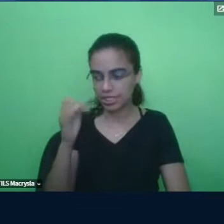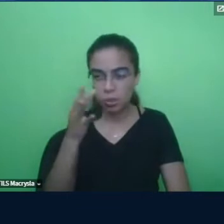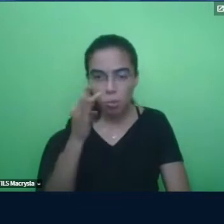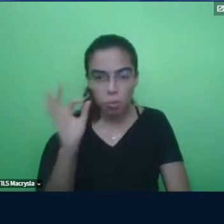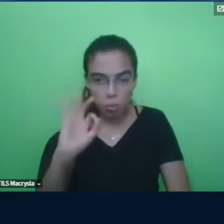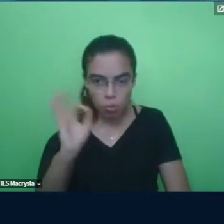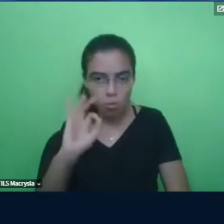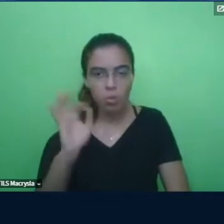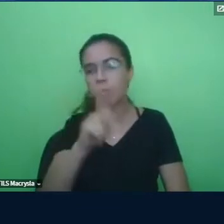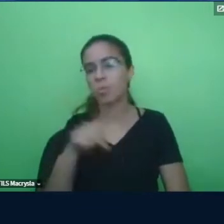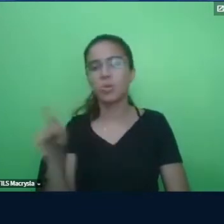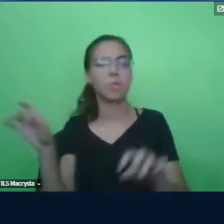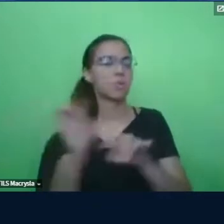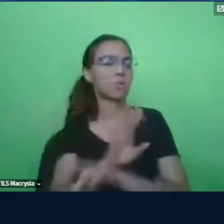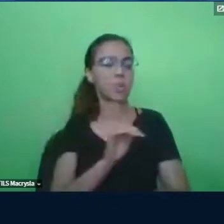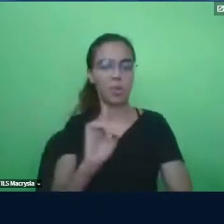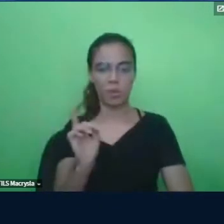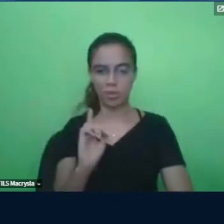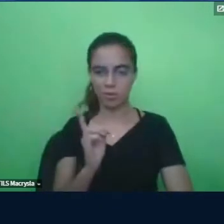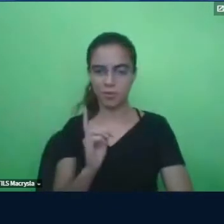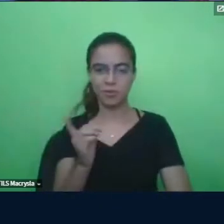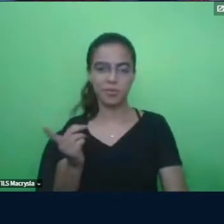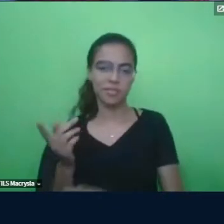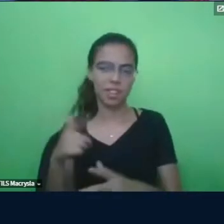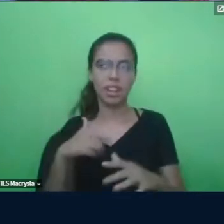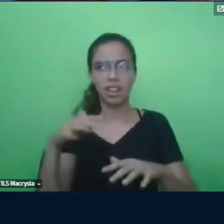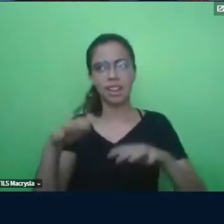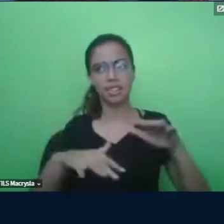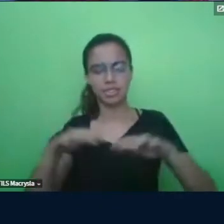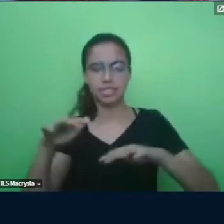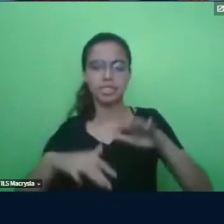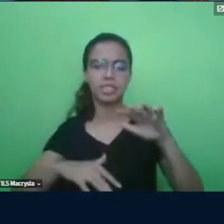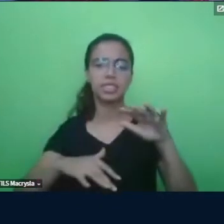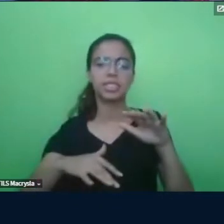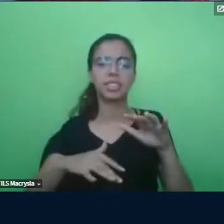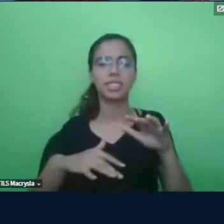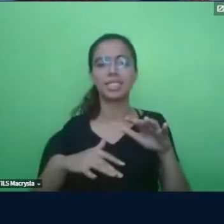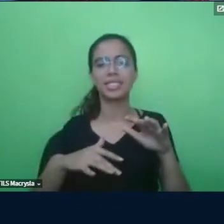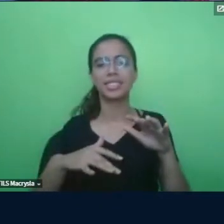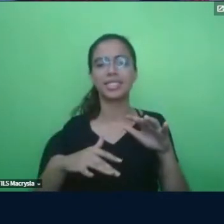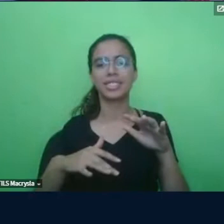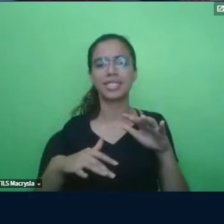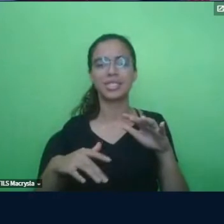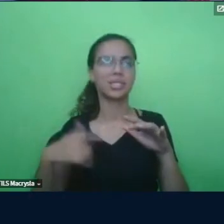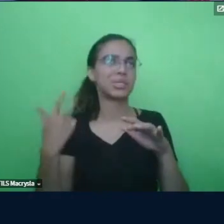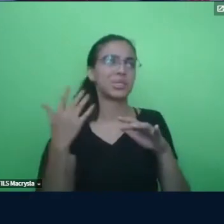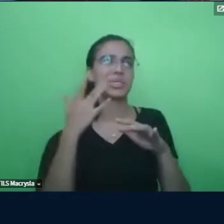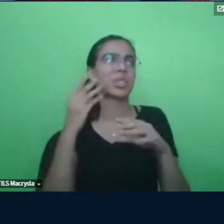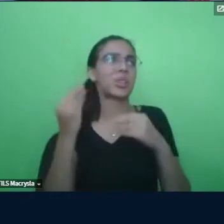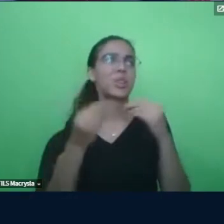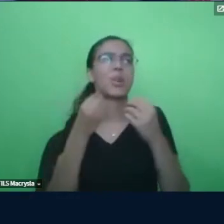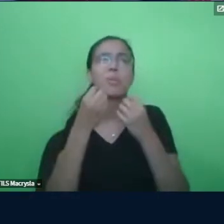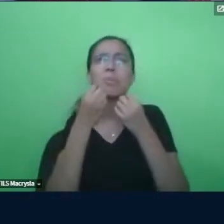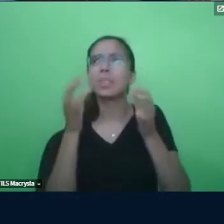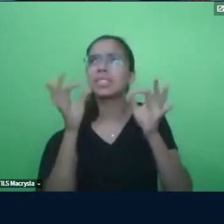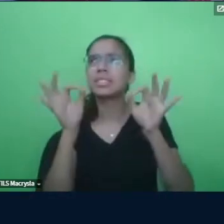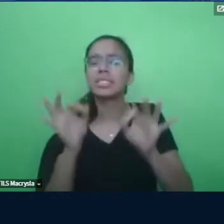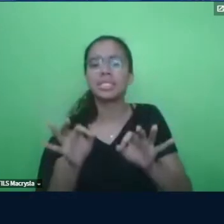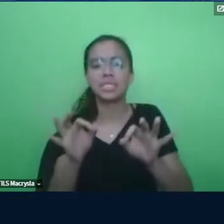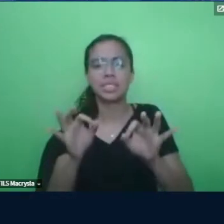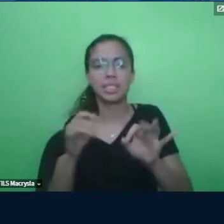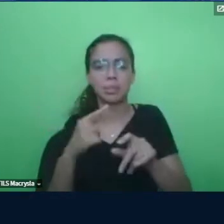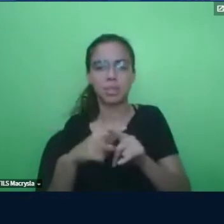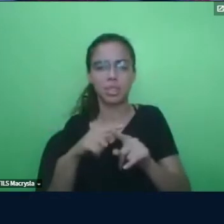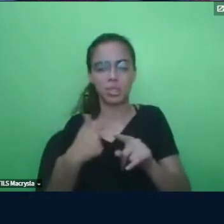Em alguns momentos, até assim, já ouvi alguns, né, não posso dizer exatamente, contar exatamente quando, mas as pessoas falavam assim, mas a não está